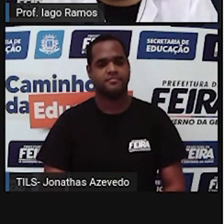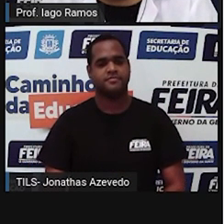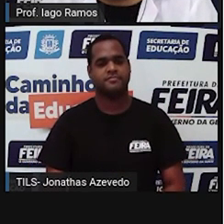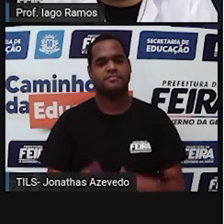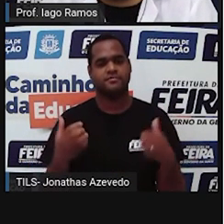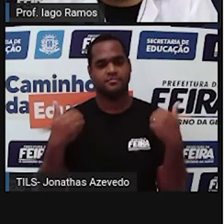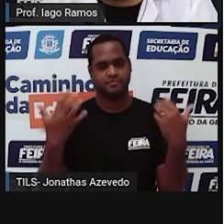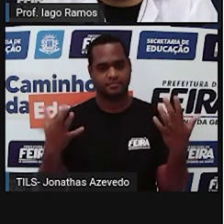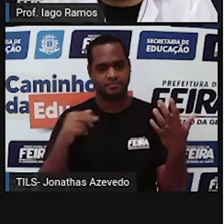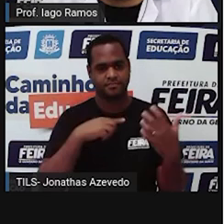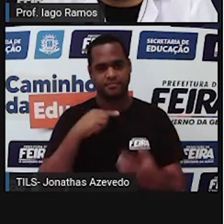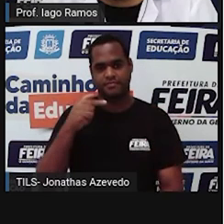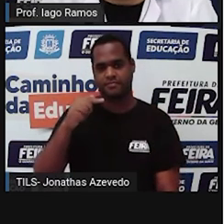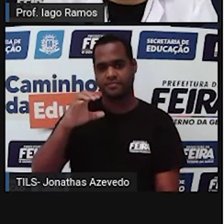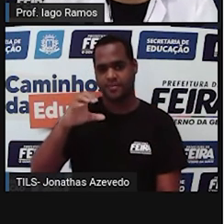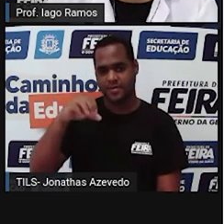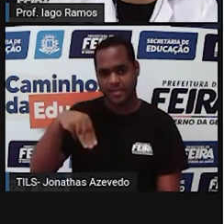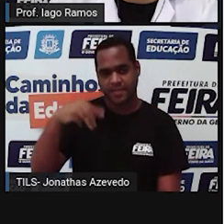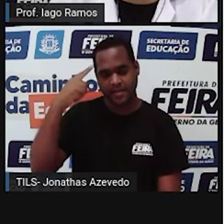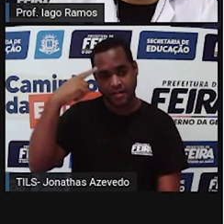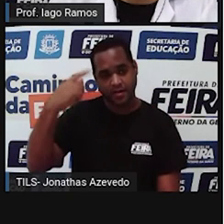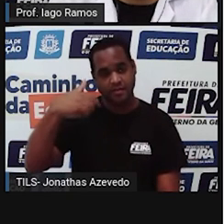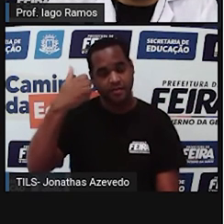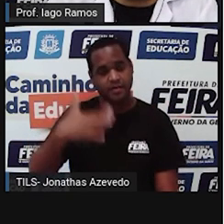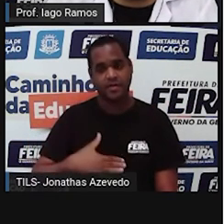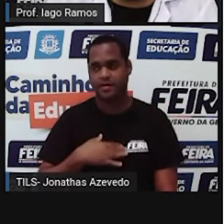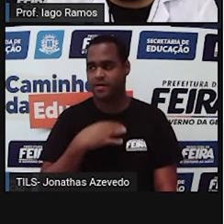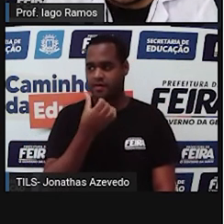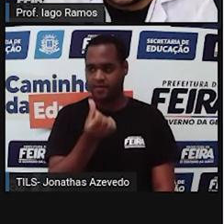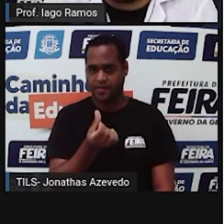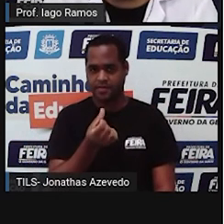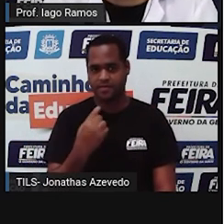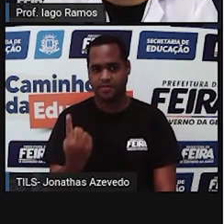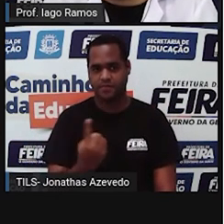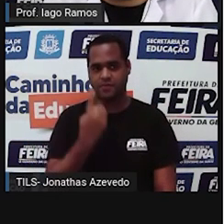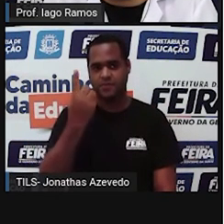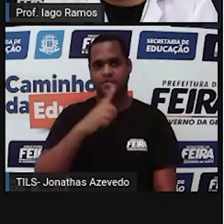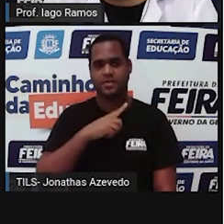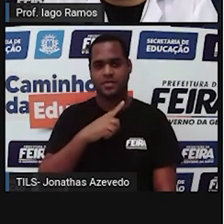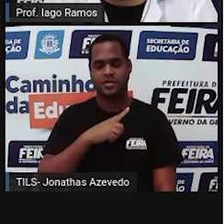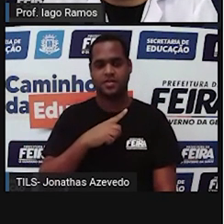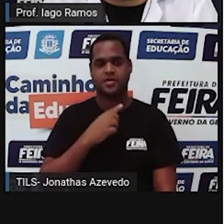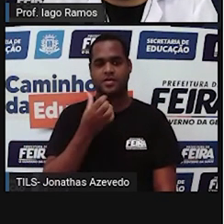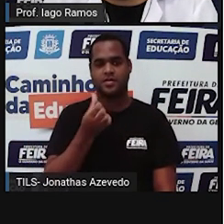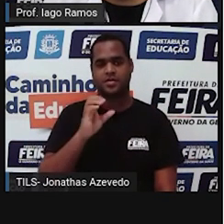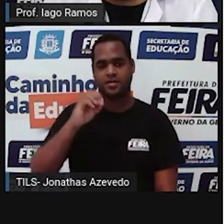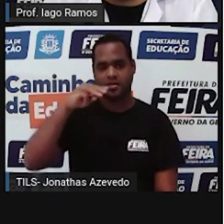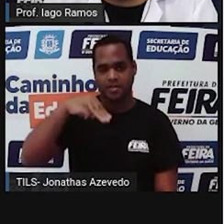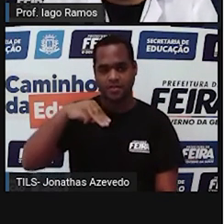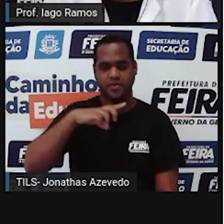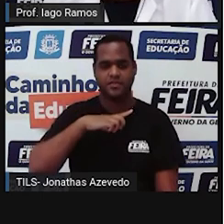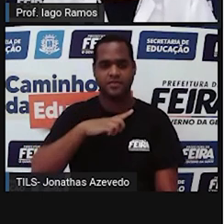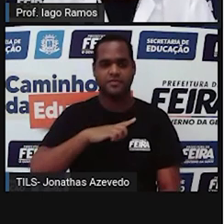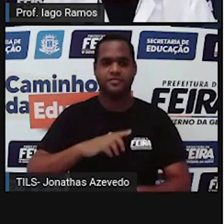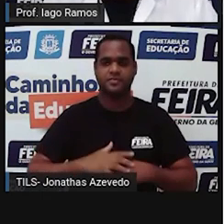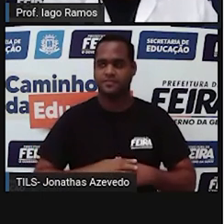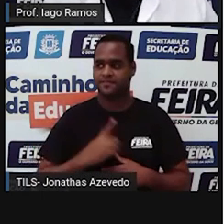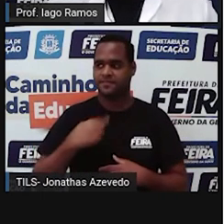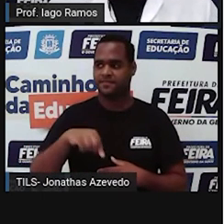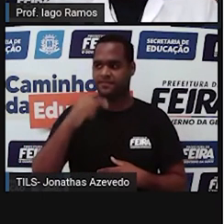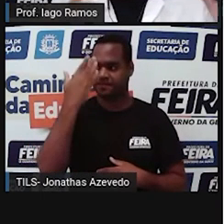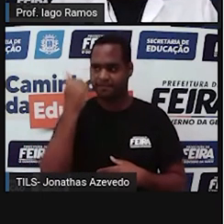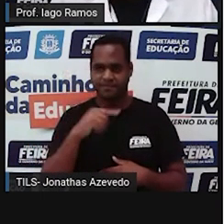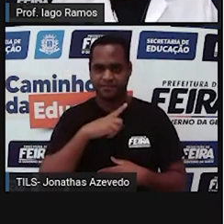Então, 7 centímetros que é o comprimento vezes a altura que é 6 centímetros. Tá? E a gente sabe